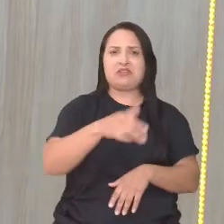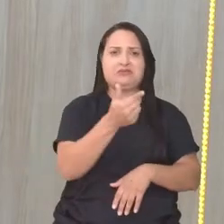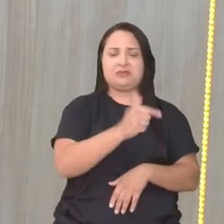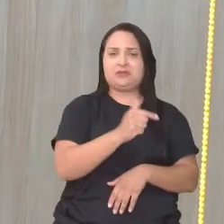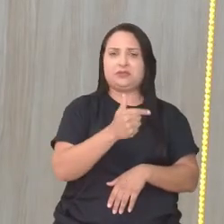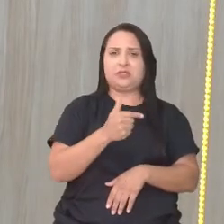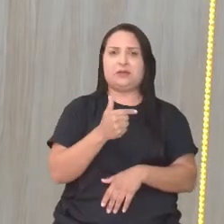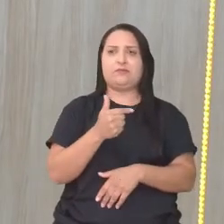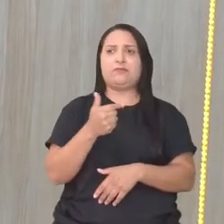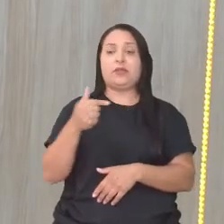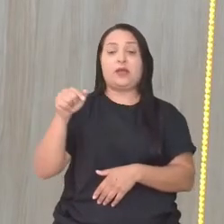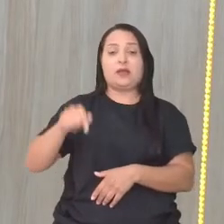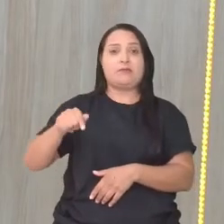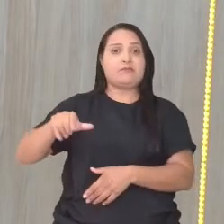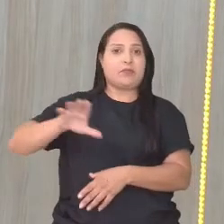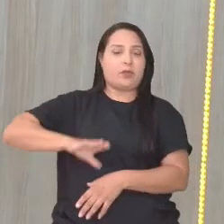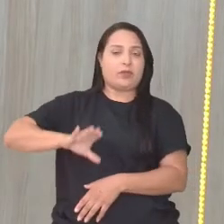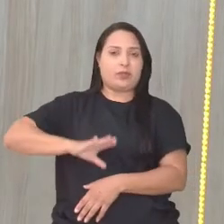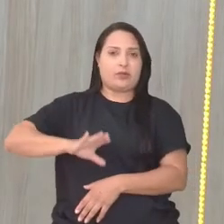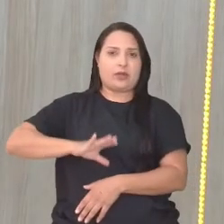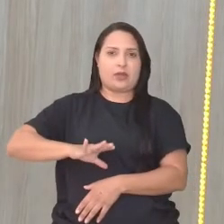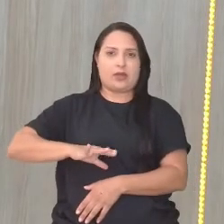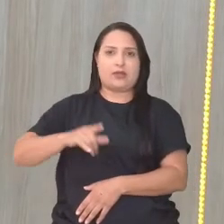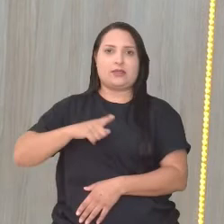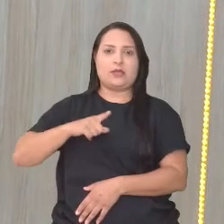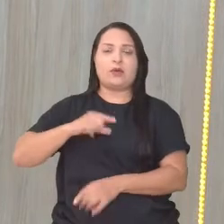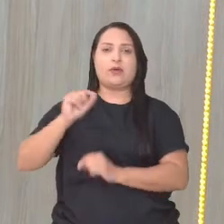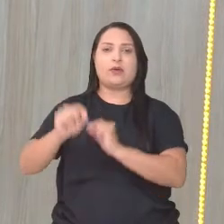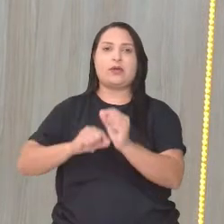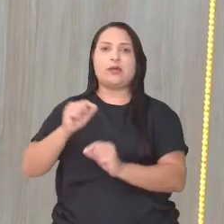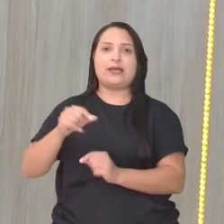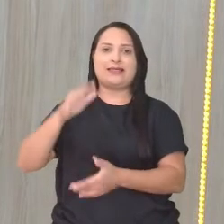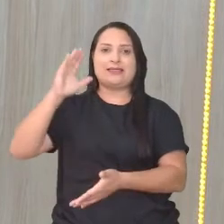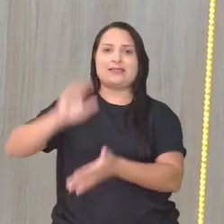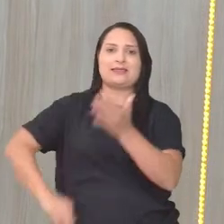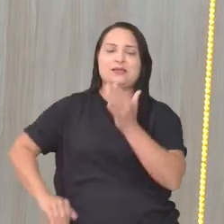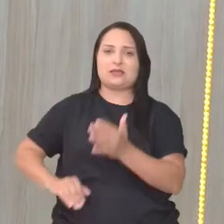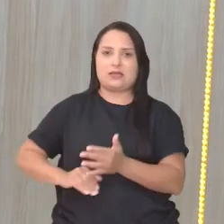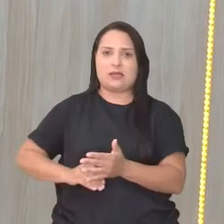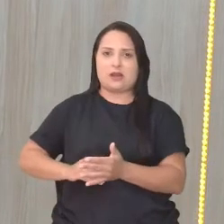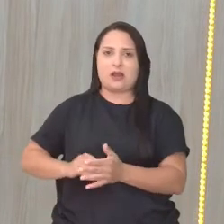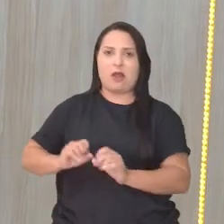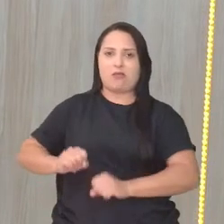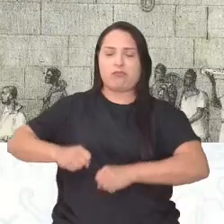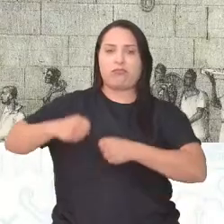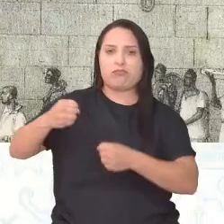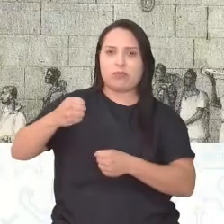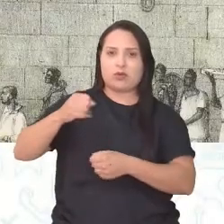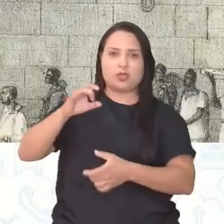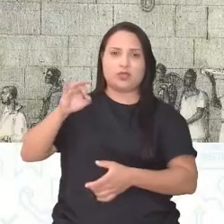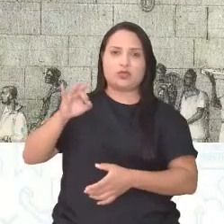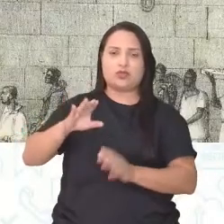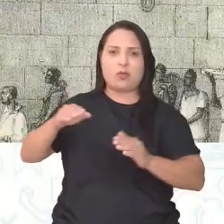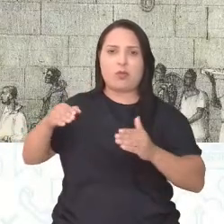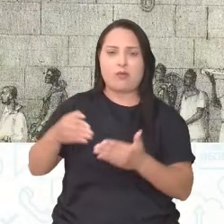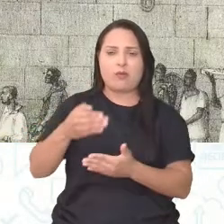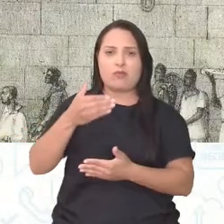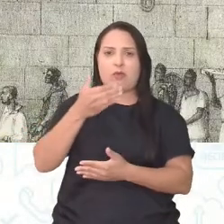certo? Então, eles pediam, né? Esse visava derrubar o absolutismo. Olha aí, em tela cheia. Bota em tela cheia, juninha.